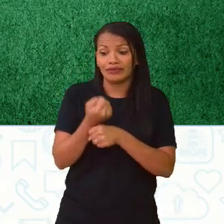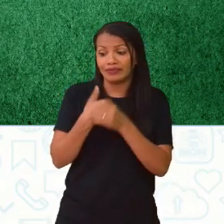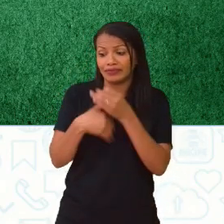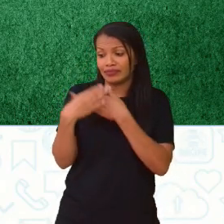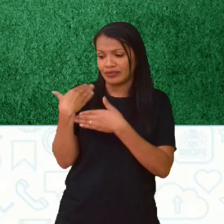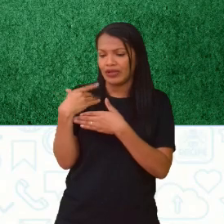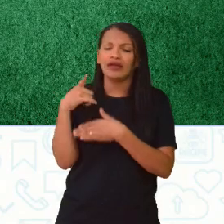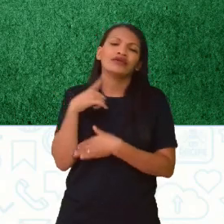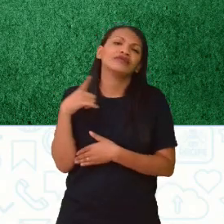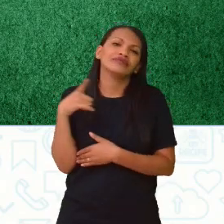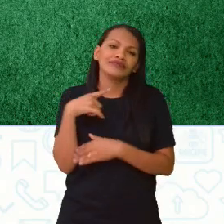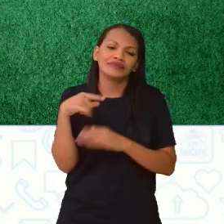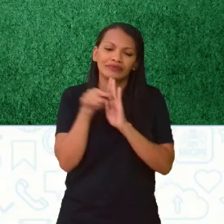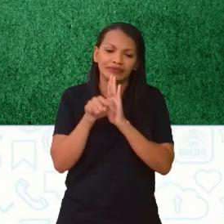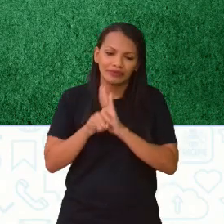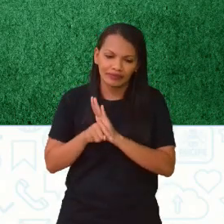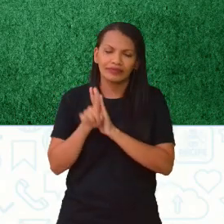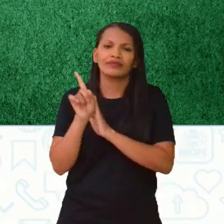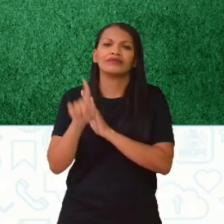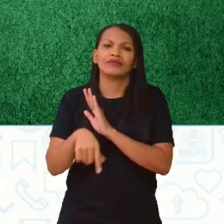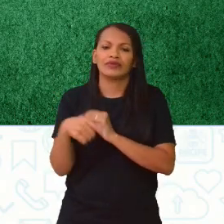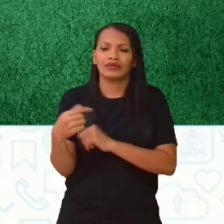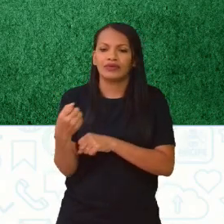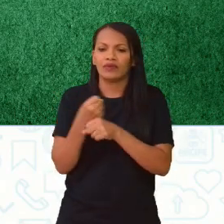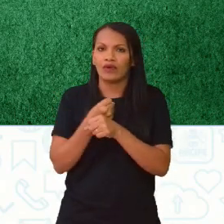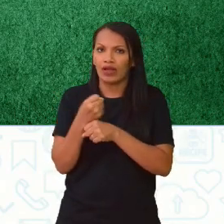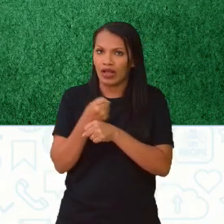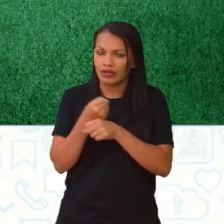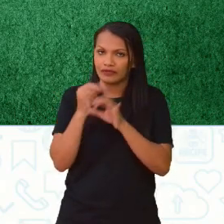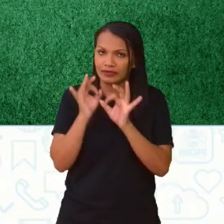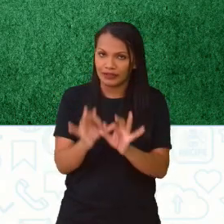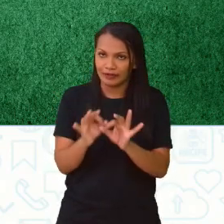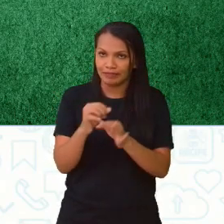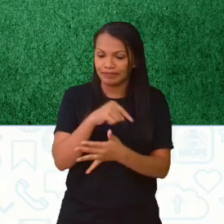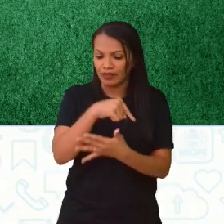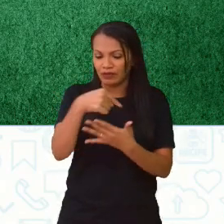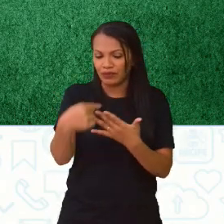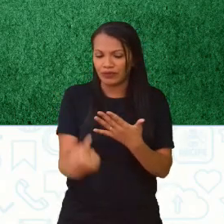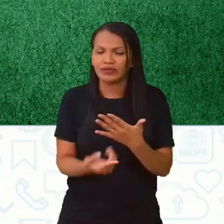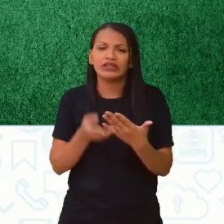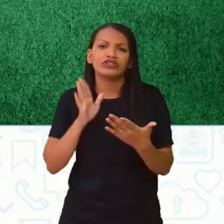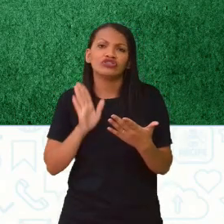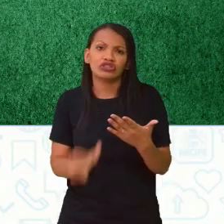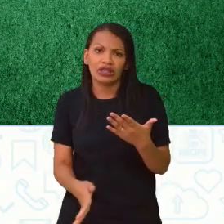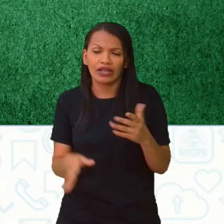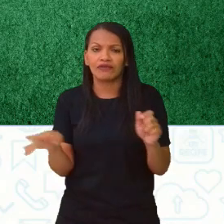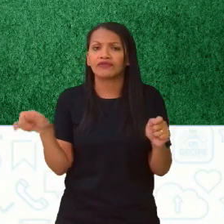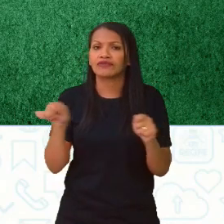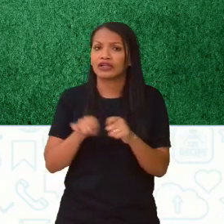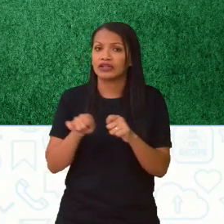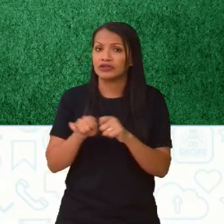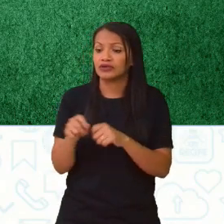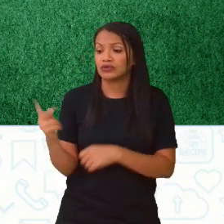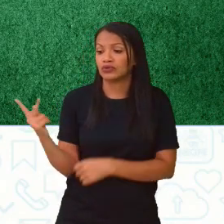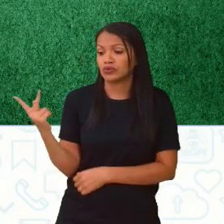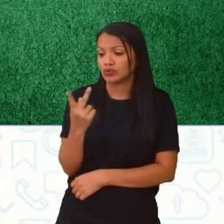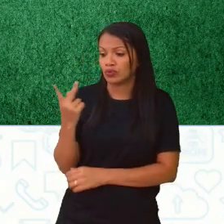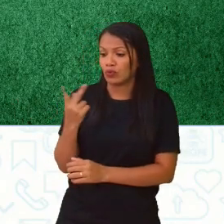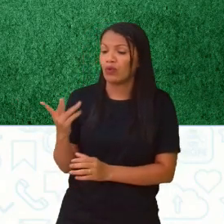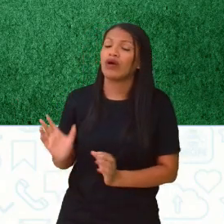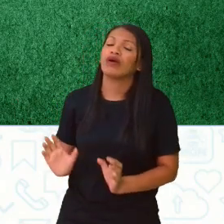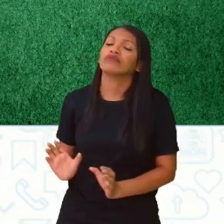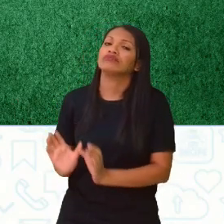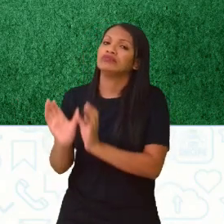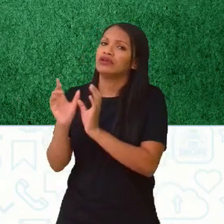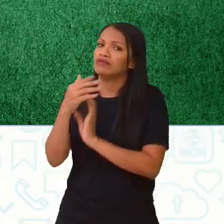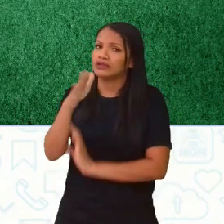todos esses títulos foram nesses anos, respectivamente. Também já produziu duas Copas do Mundo. Olha aí,